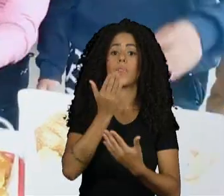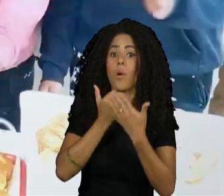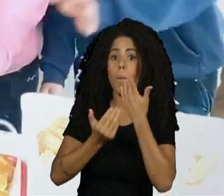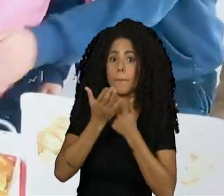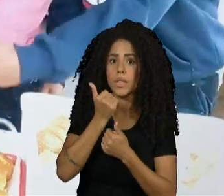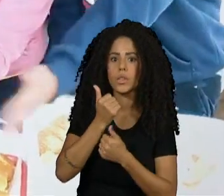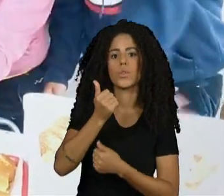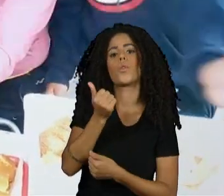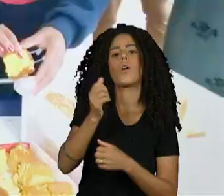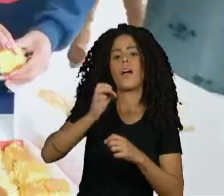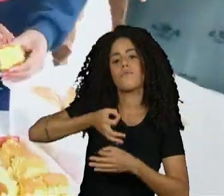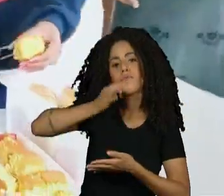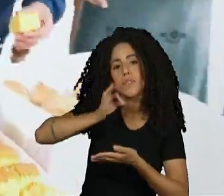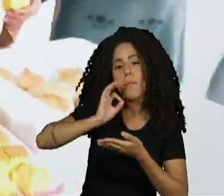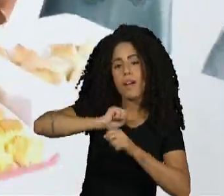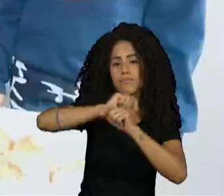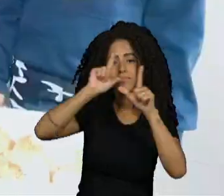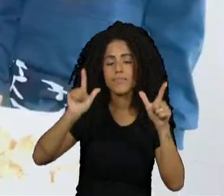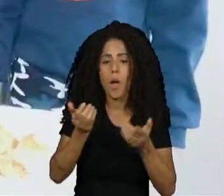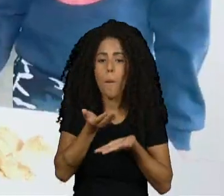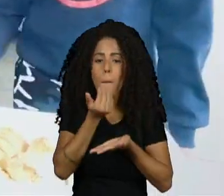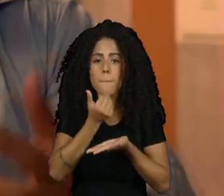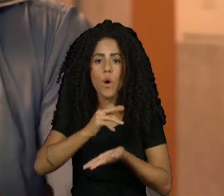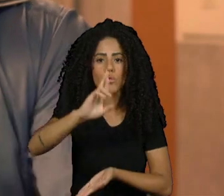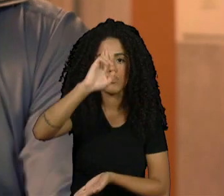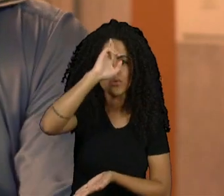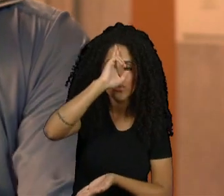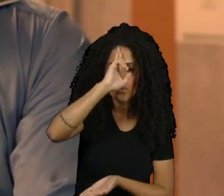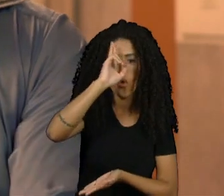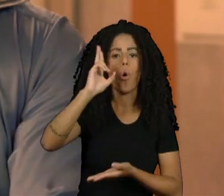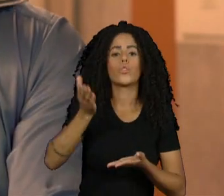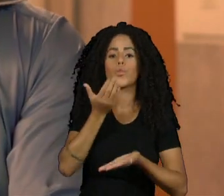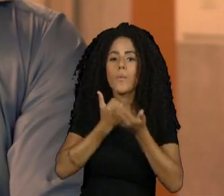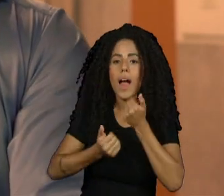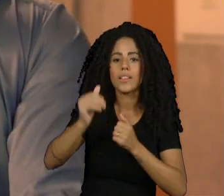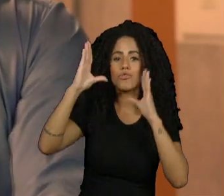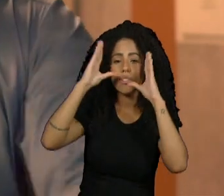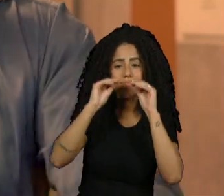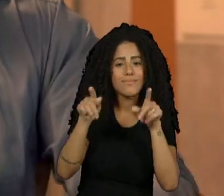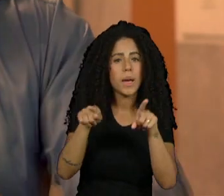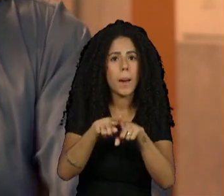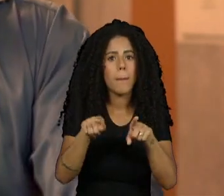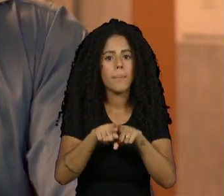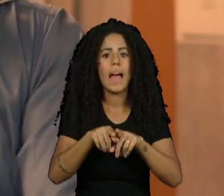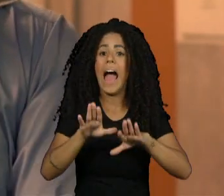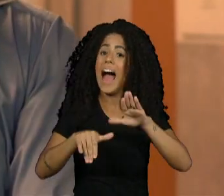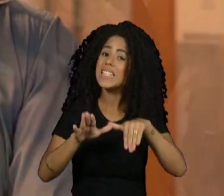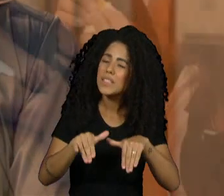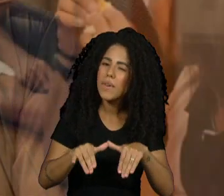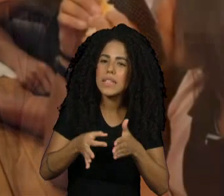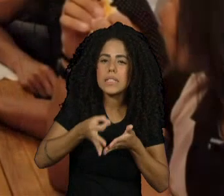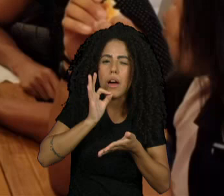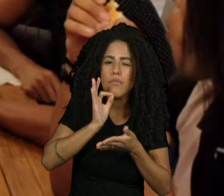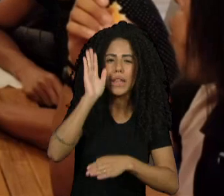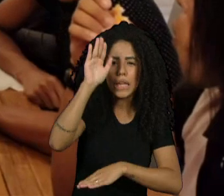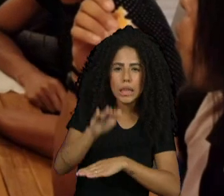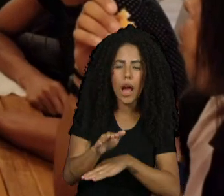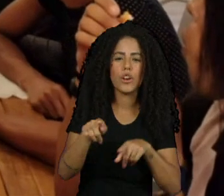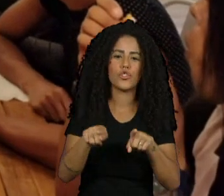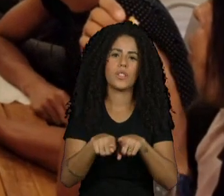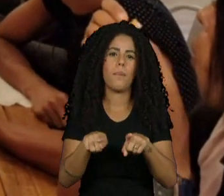almoço, jantar e, quando possível, quando a gente tem um pouco mais de recurso e doação, tem o café da tarde e a ceia da noite.